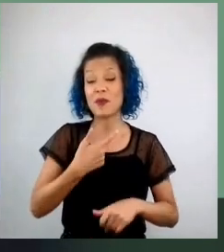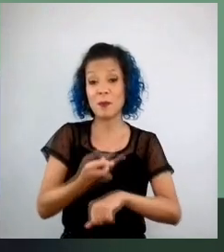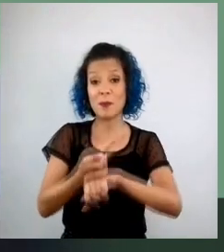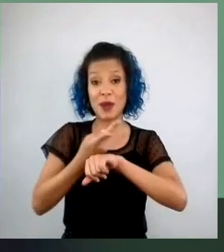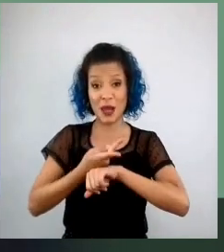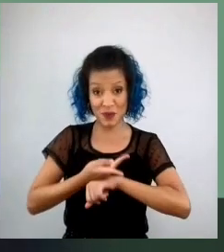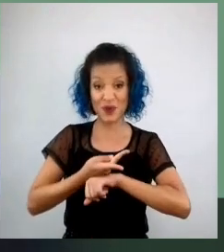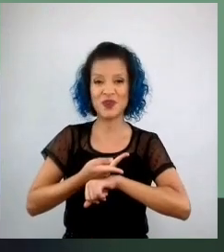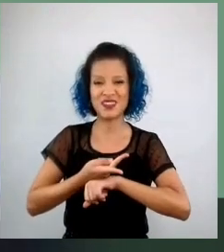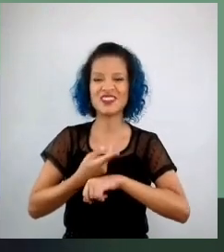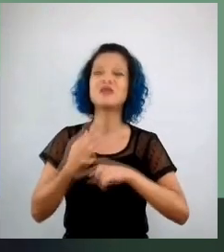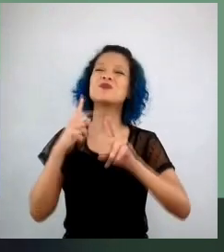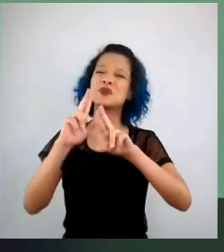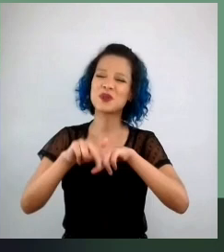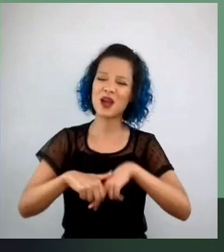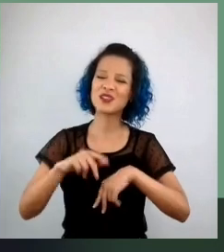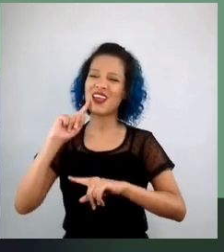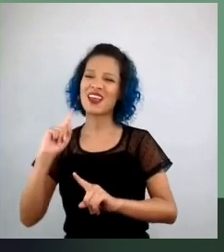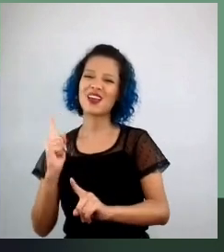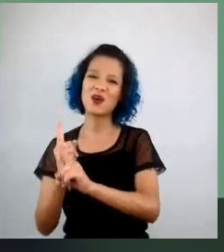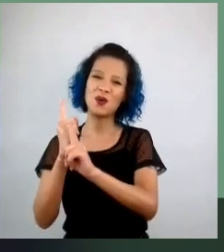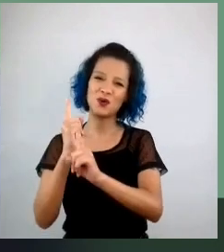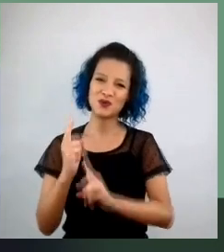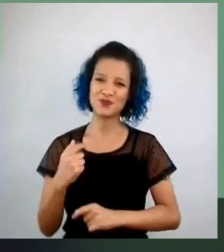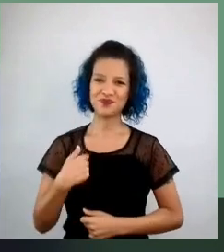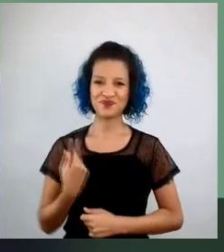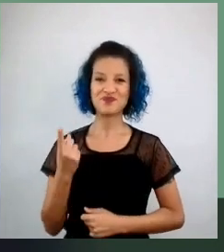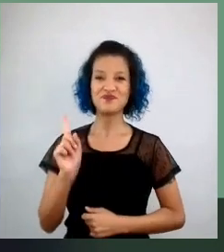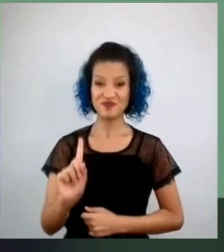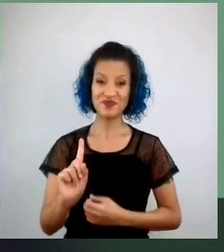né, pela minha parte, mas pela parte dos outros, né,